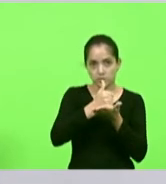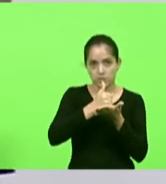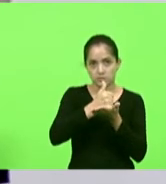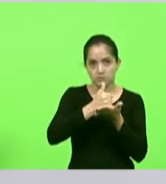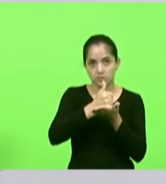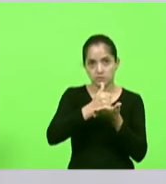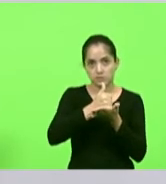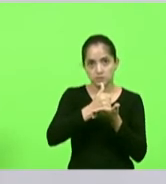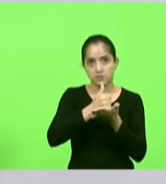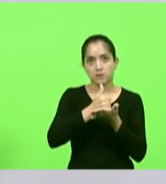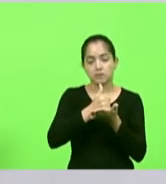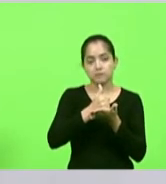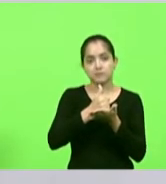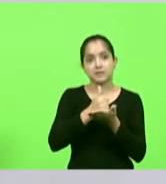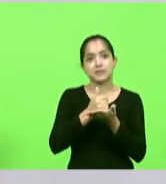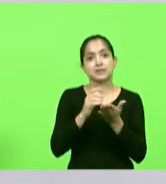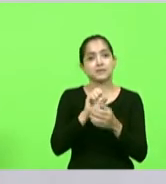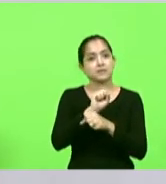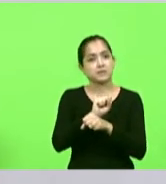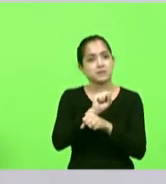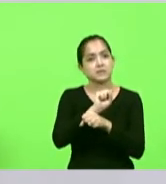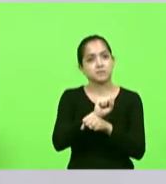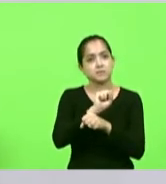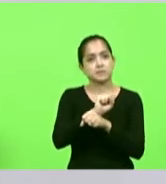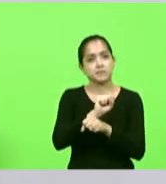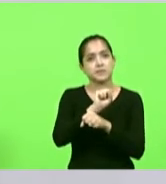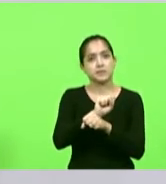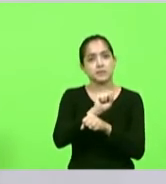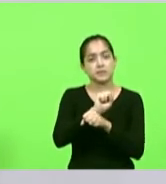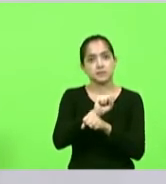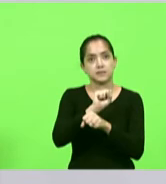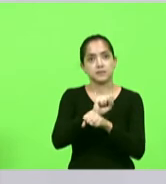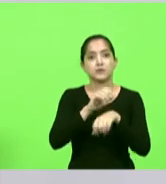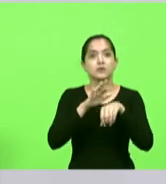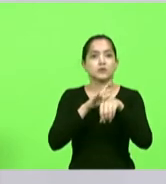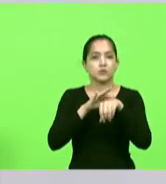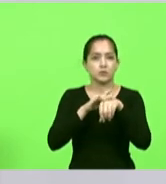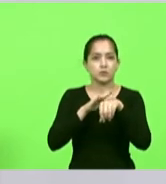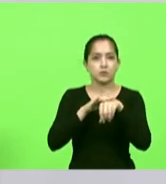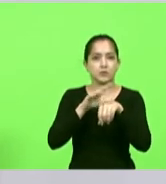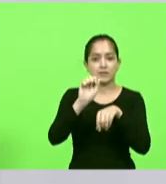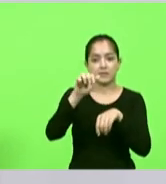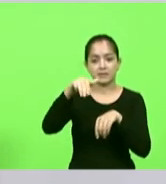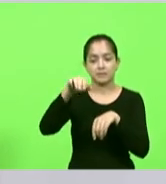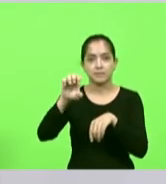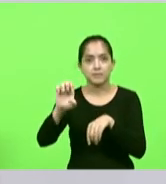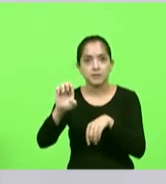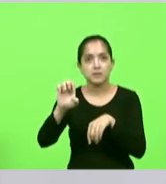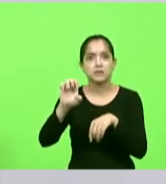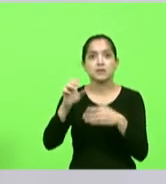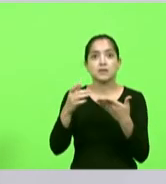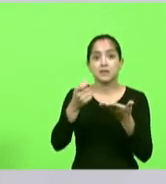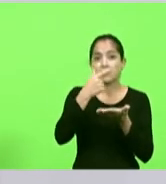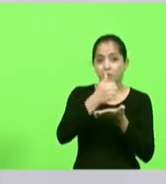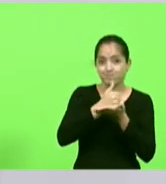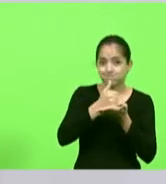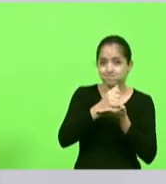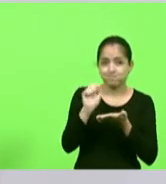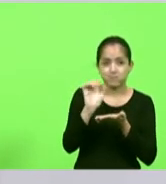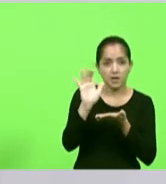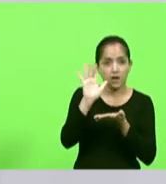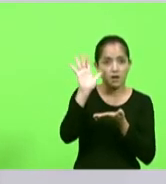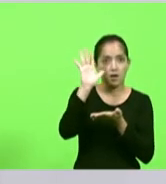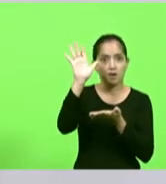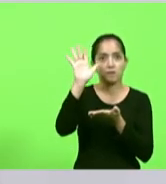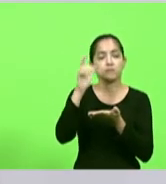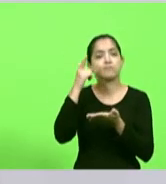tão esperada né contra a doença da Amios ou GESMA que é um medicamento muito caro e